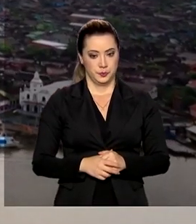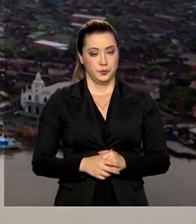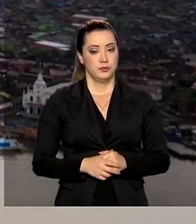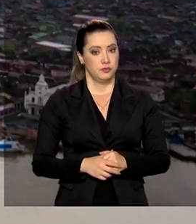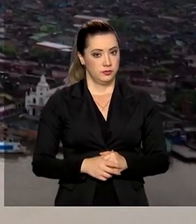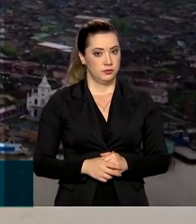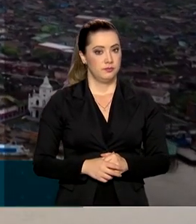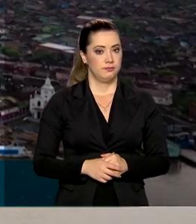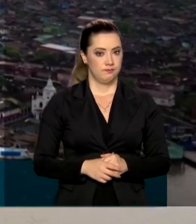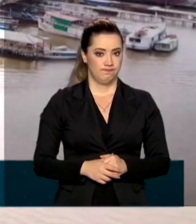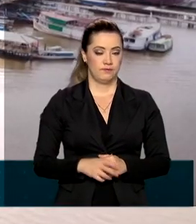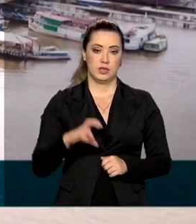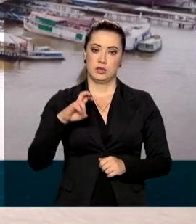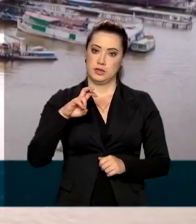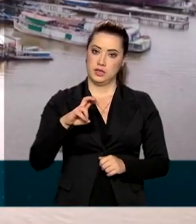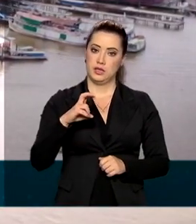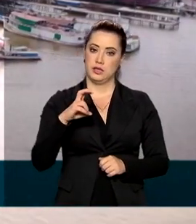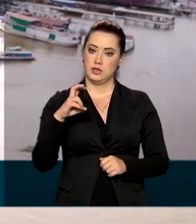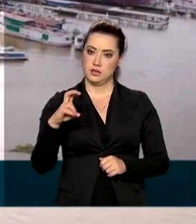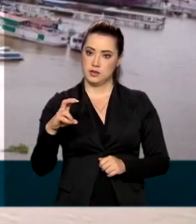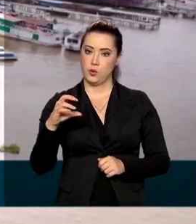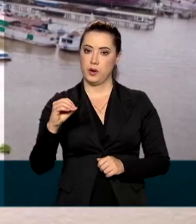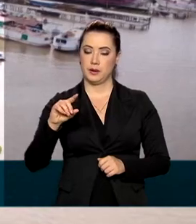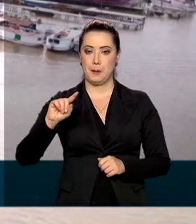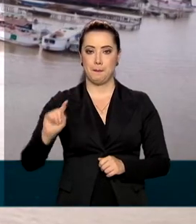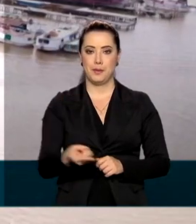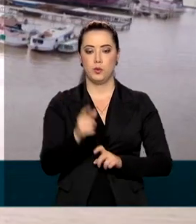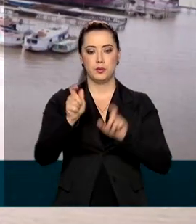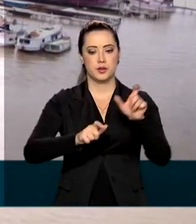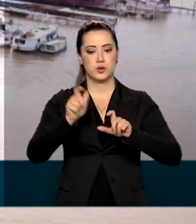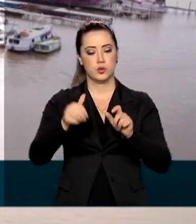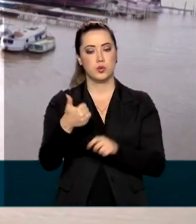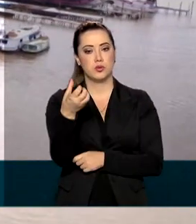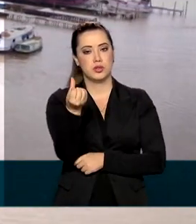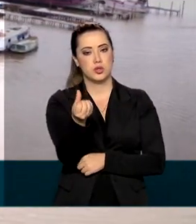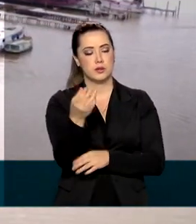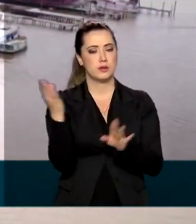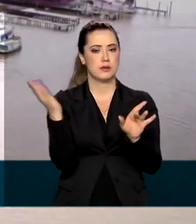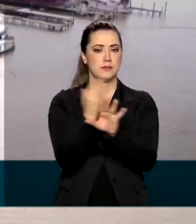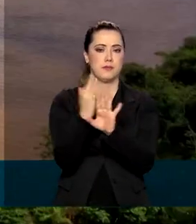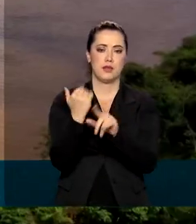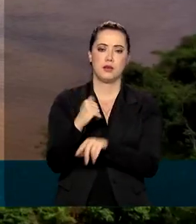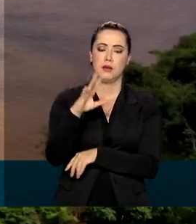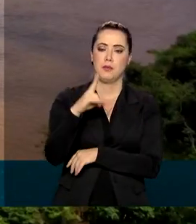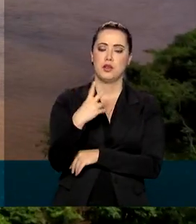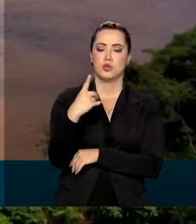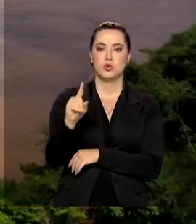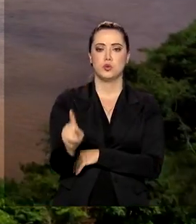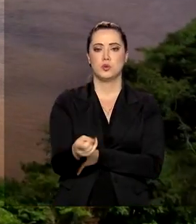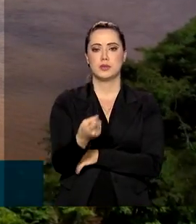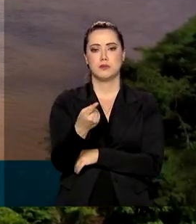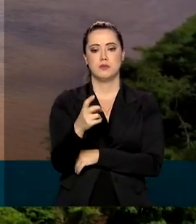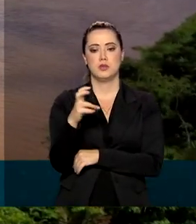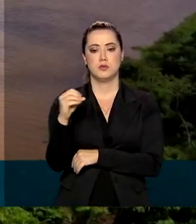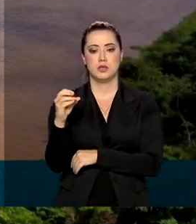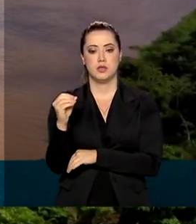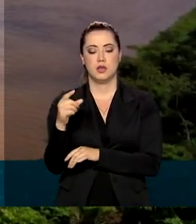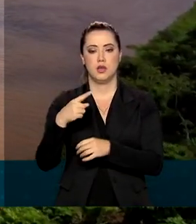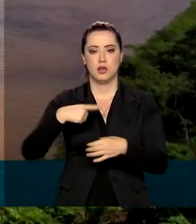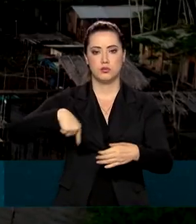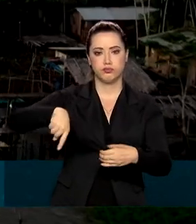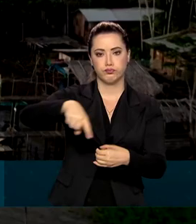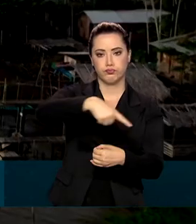550 mil habitantes, 16 municípios, mais de 2.500 ilhas e